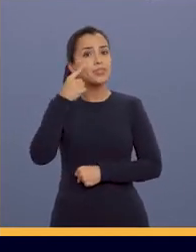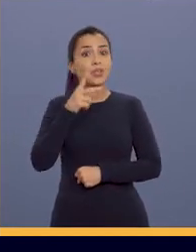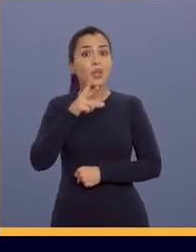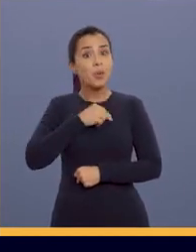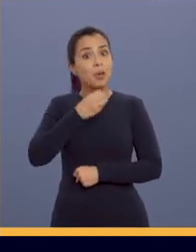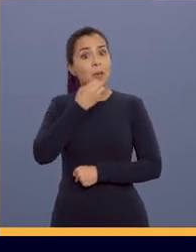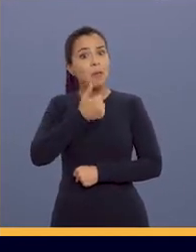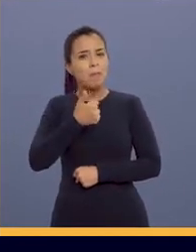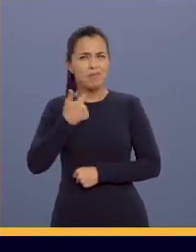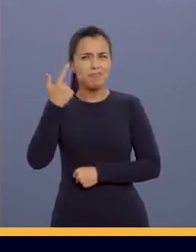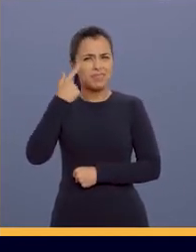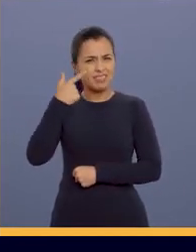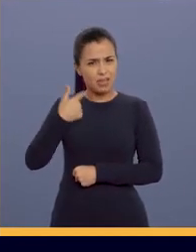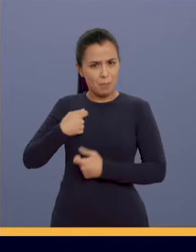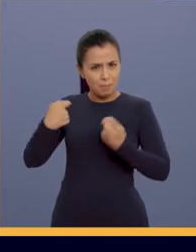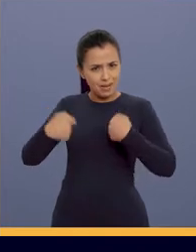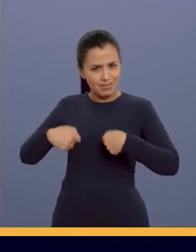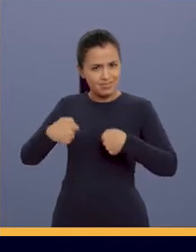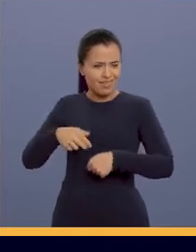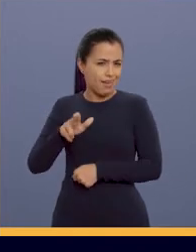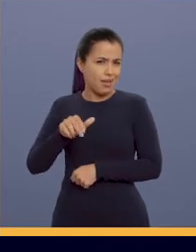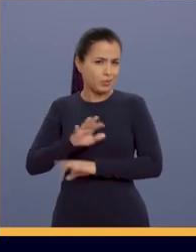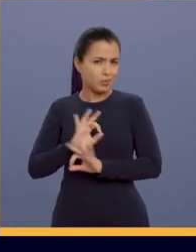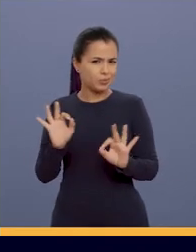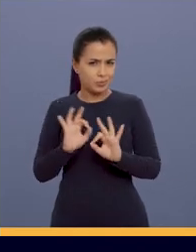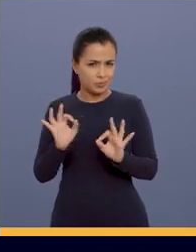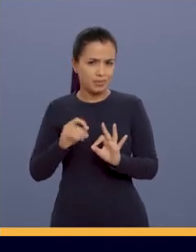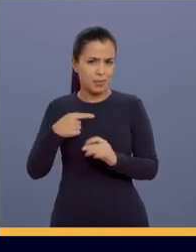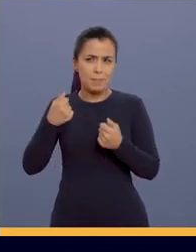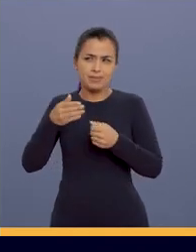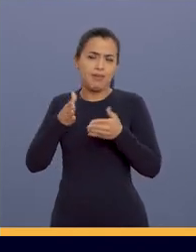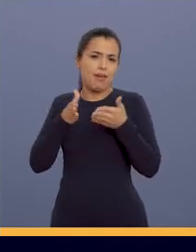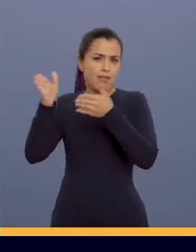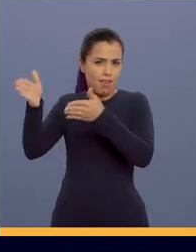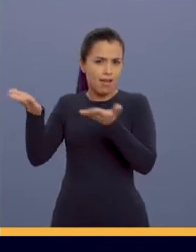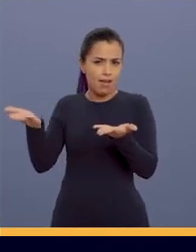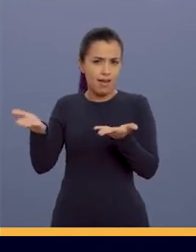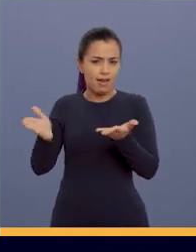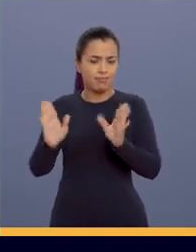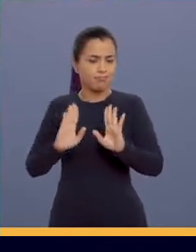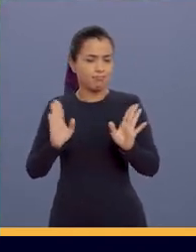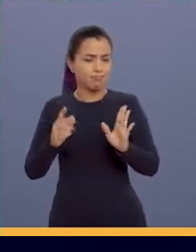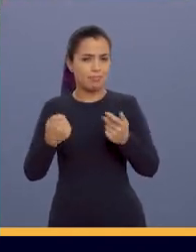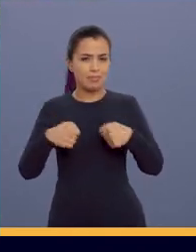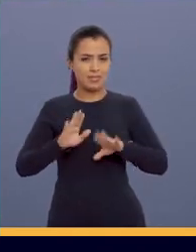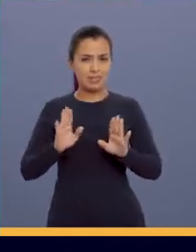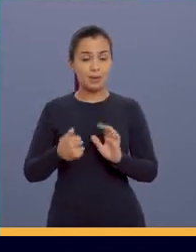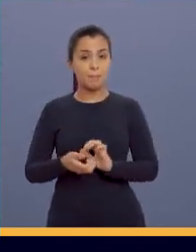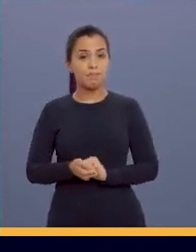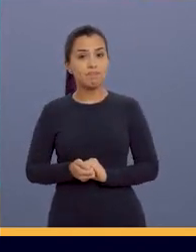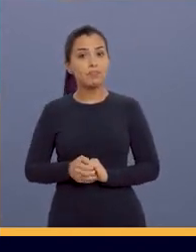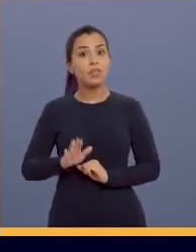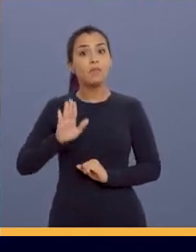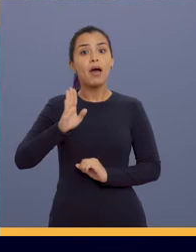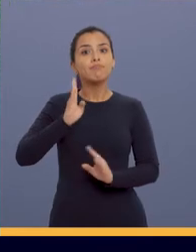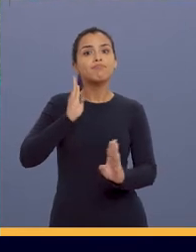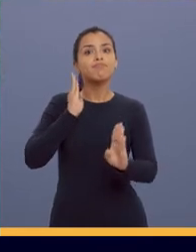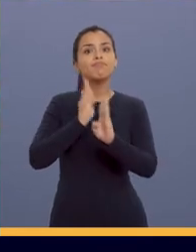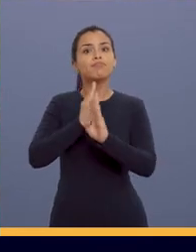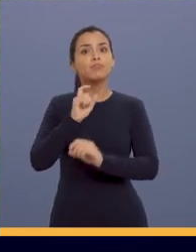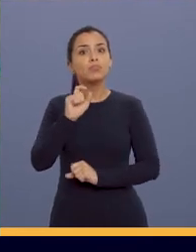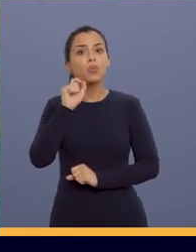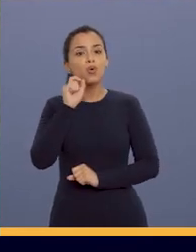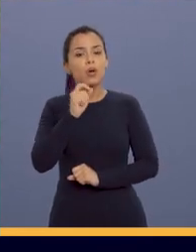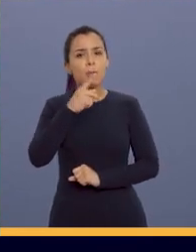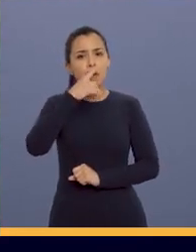não vem sendo assim, poxa, eu vou precisar disso, eu vou ter que ir lá e vou padecer com essa realidade. Daí o meu pai